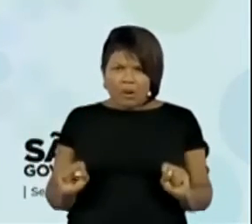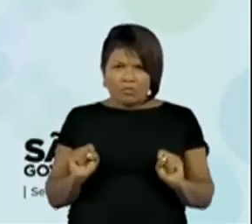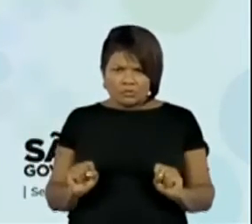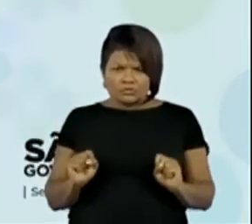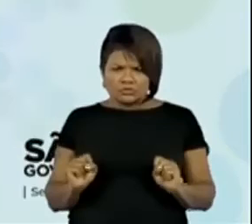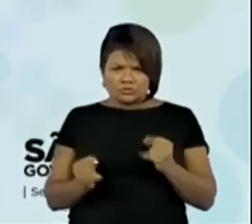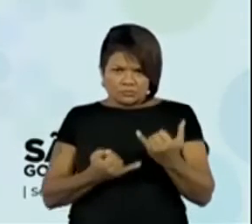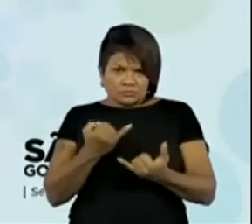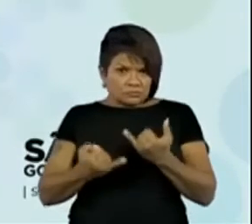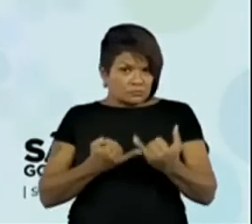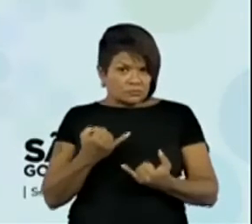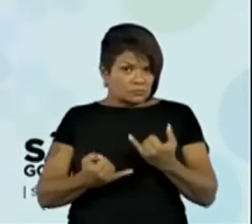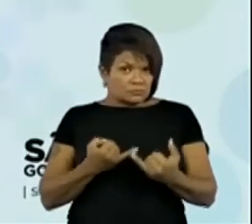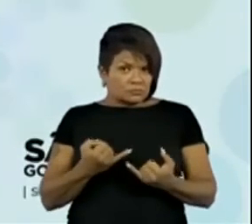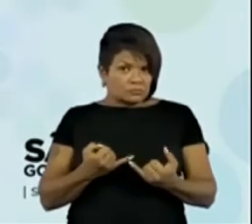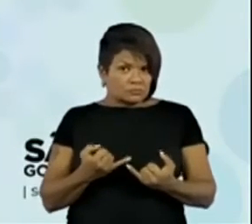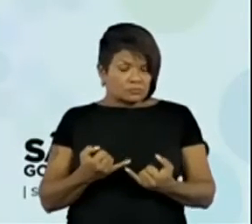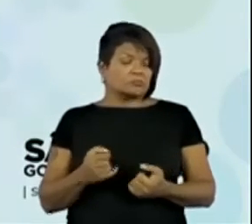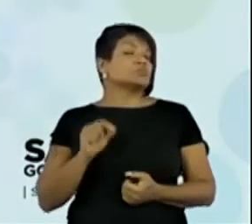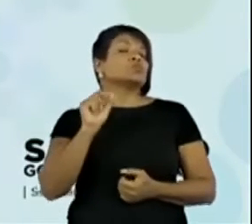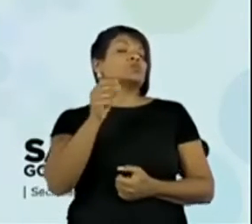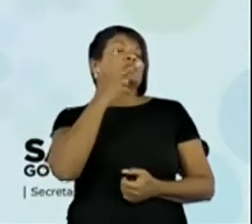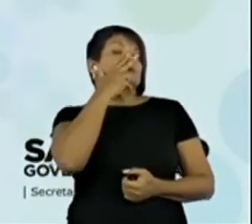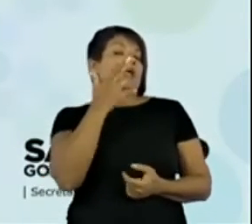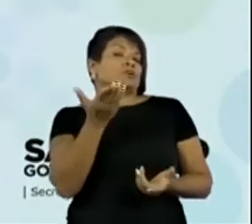O que você acha?